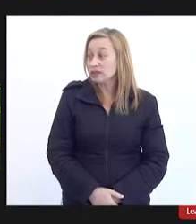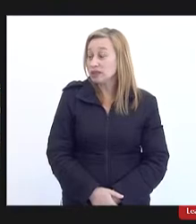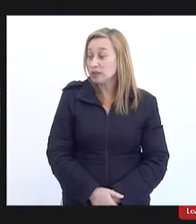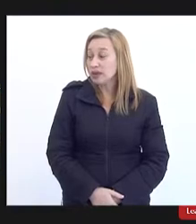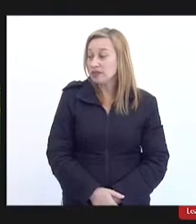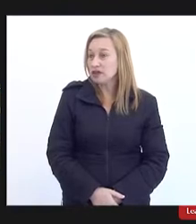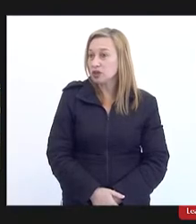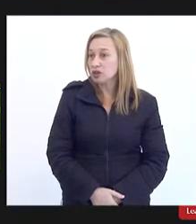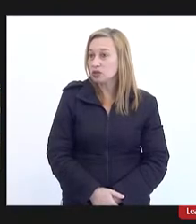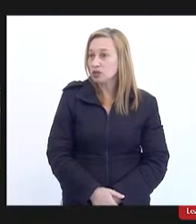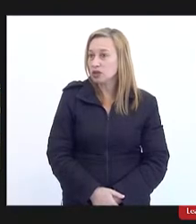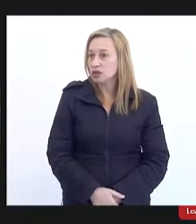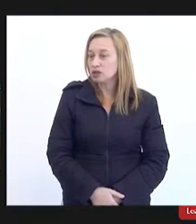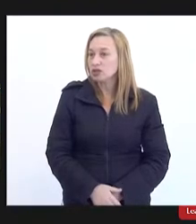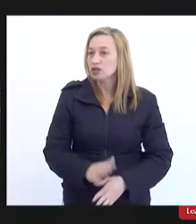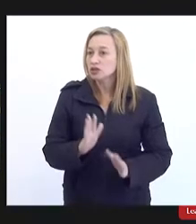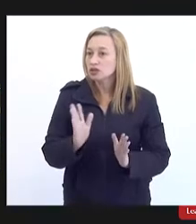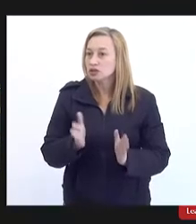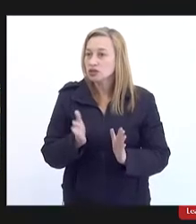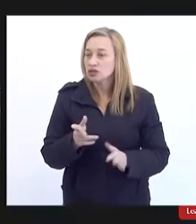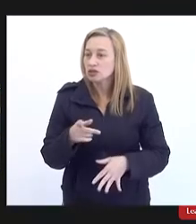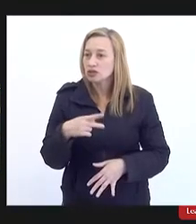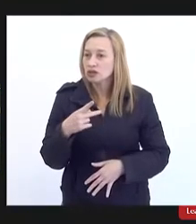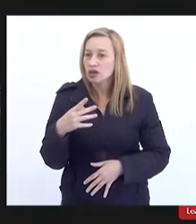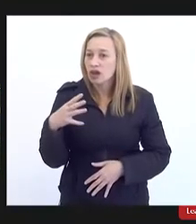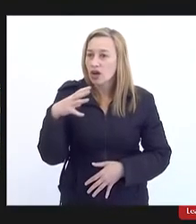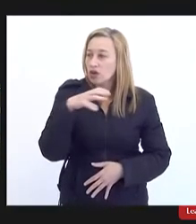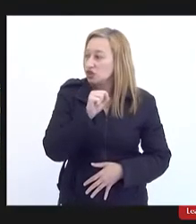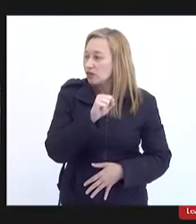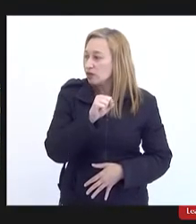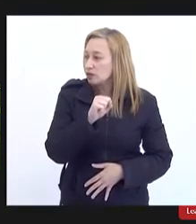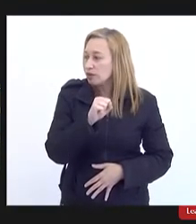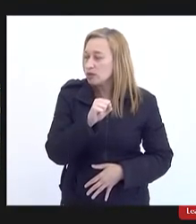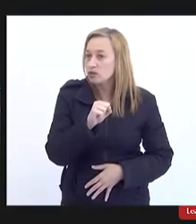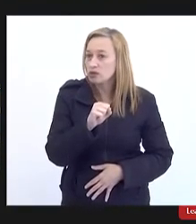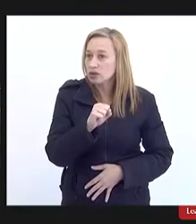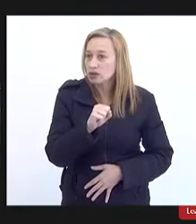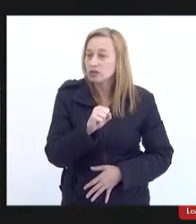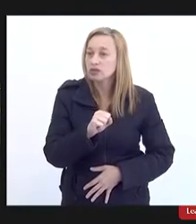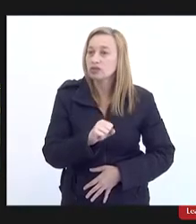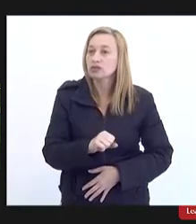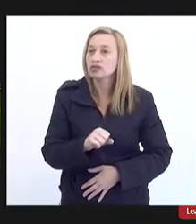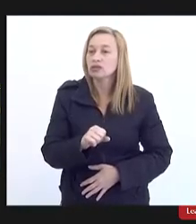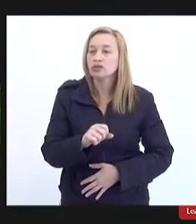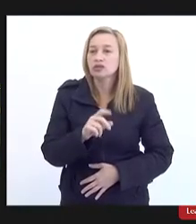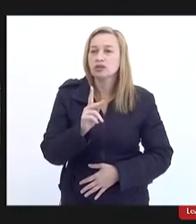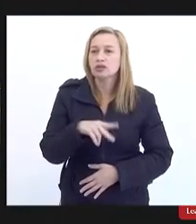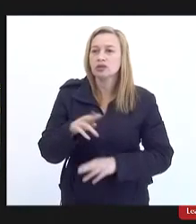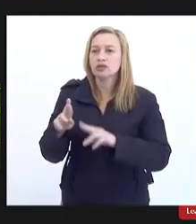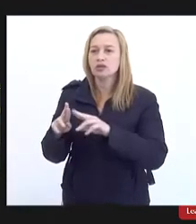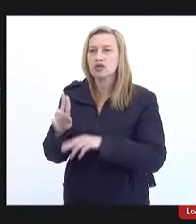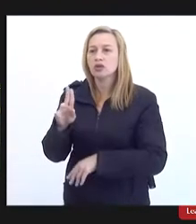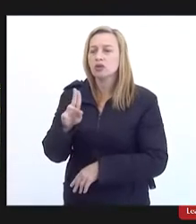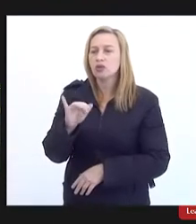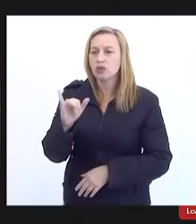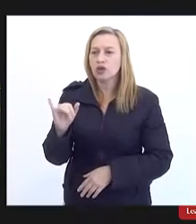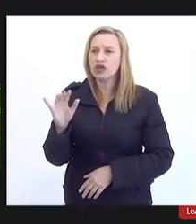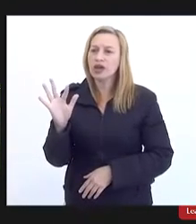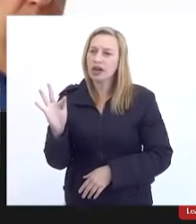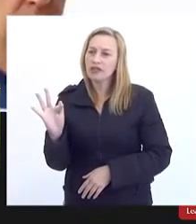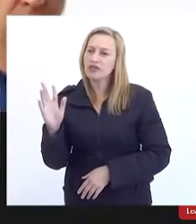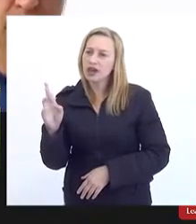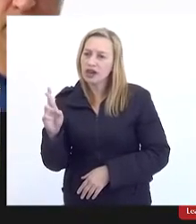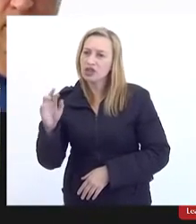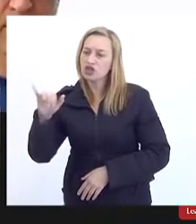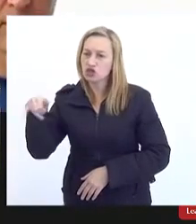bom então eu já passo imediatamente ao professor do IFRJ do Campus Pinheiral